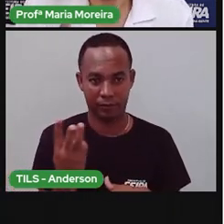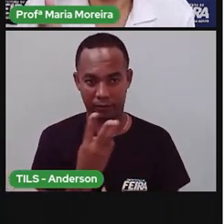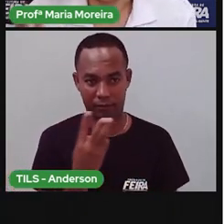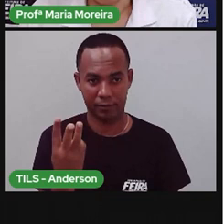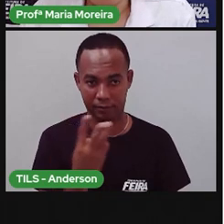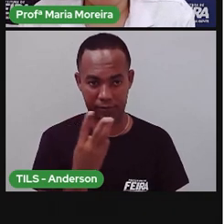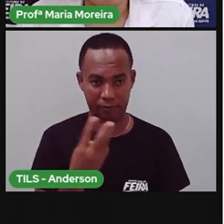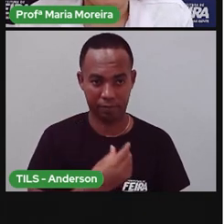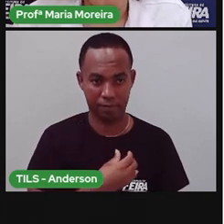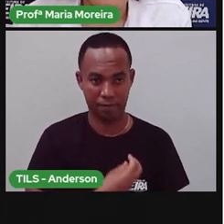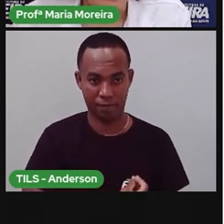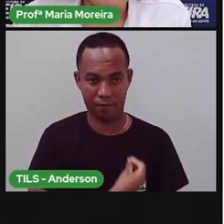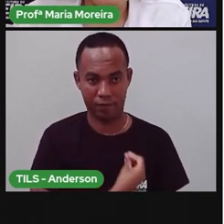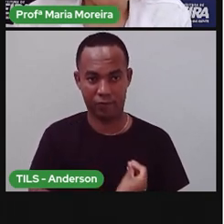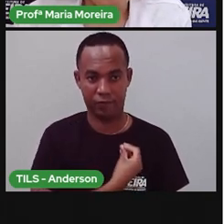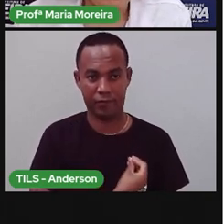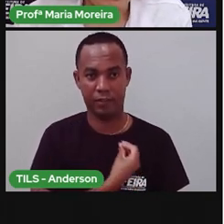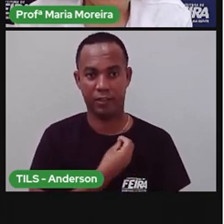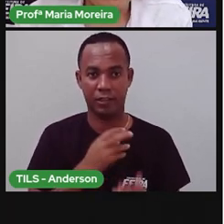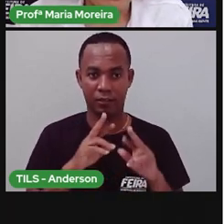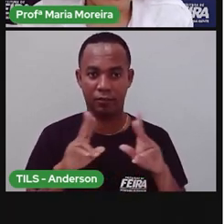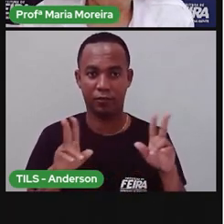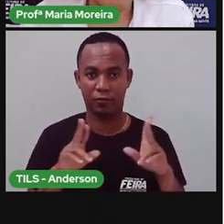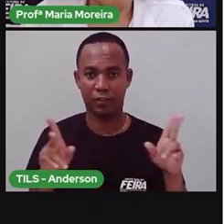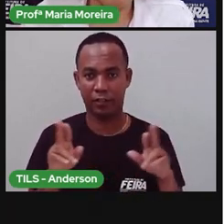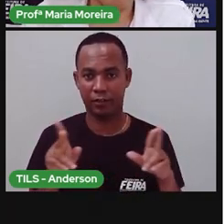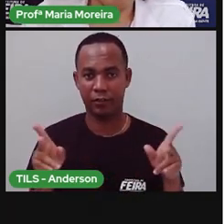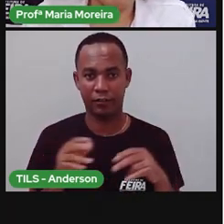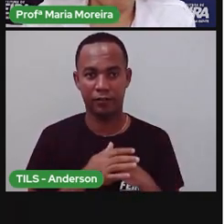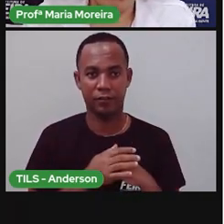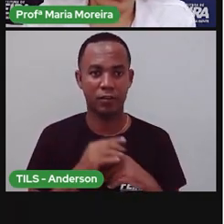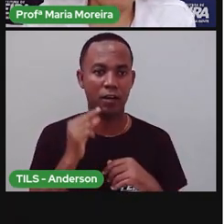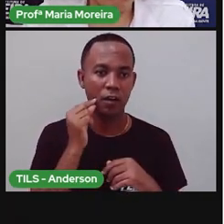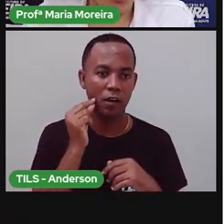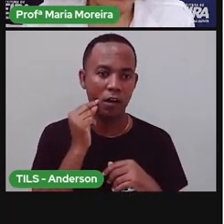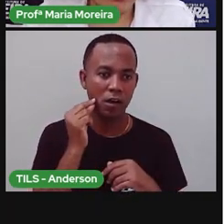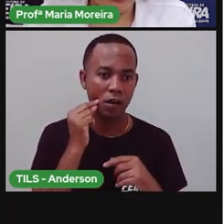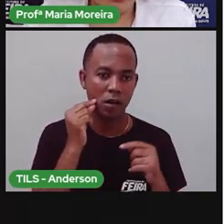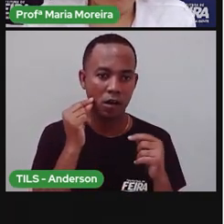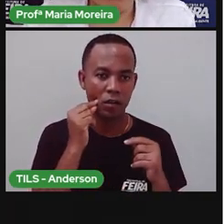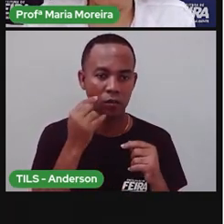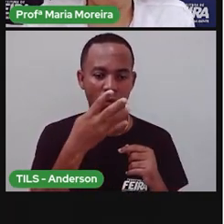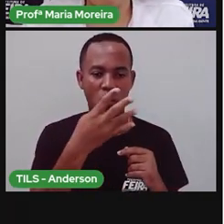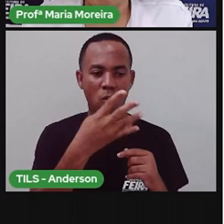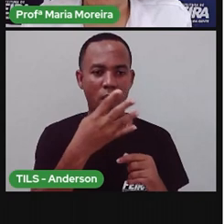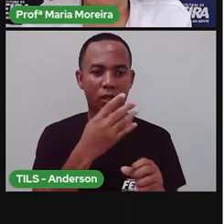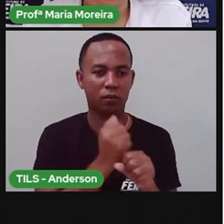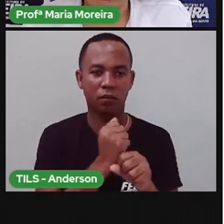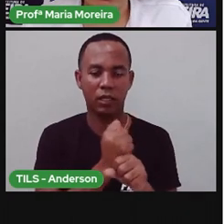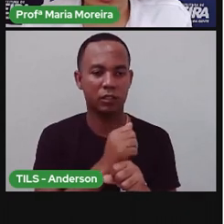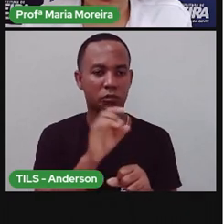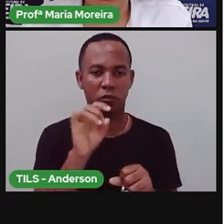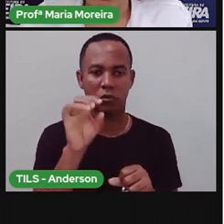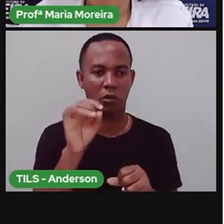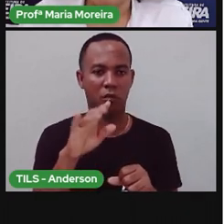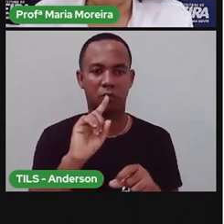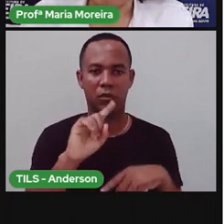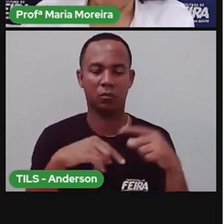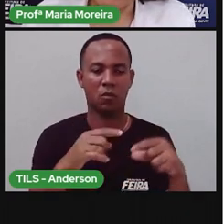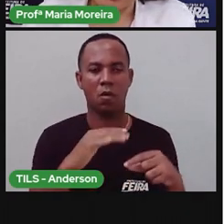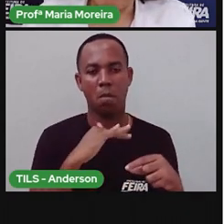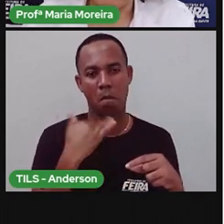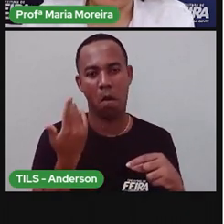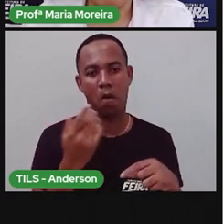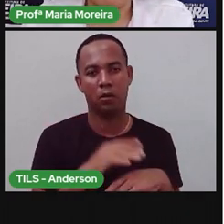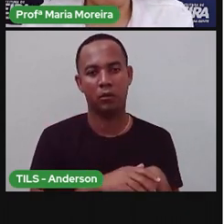E aí, cada um com o Com idades diferentes, né? O camundongo, que é o rato, quatro anos, ele pode viver até quatro anos. Mas,